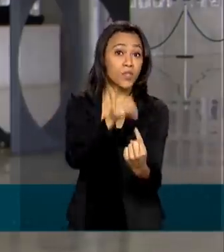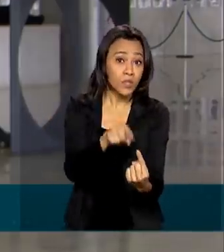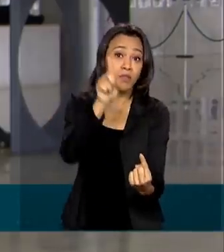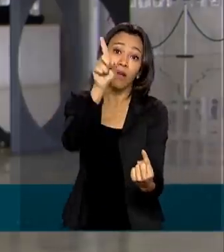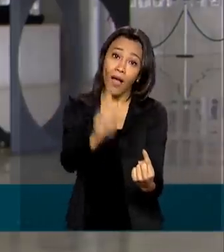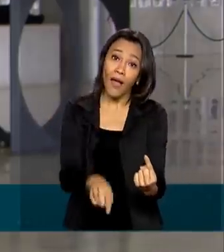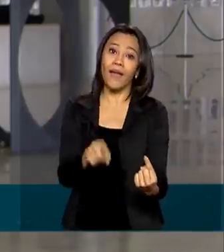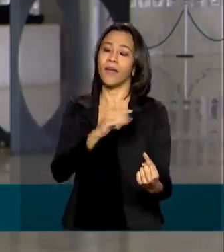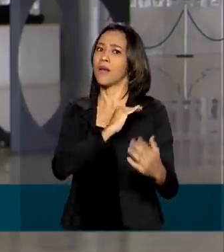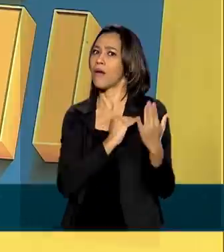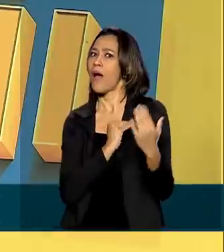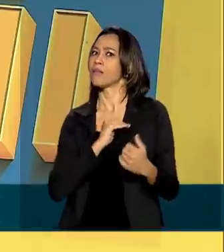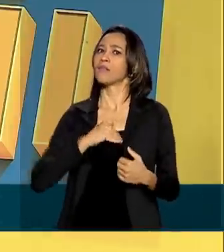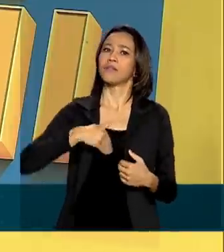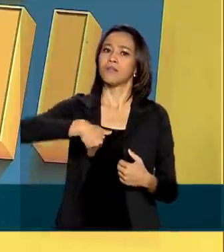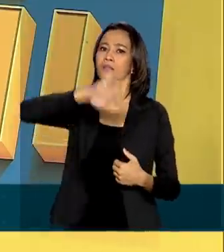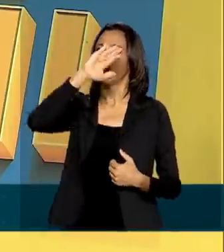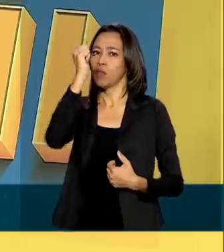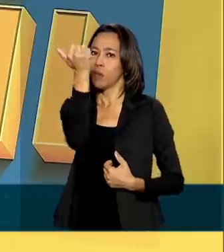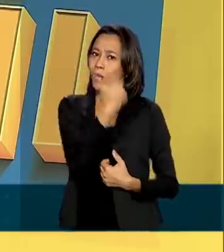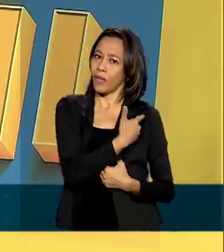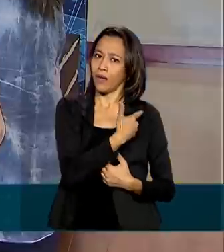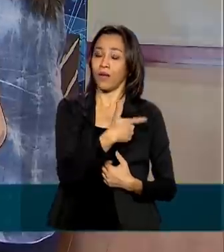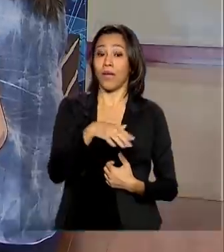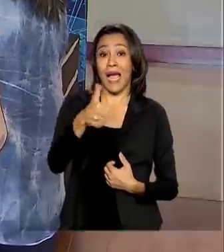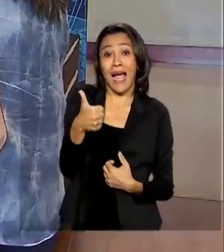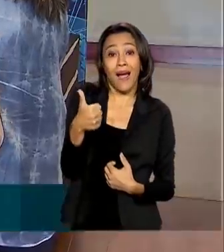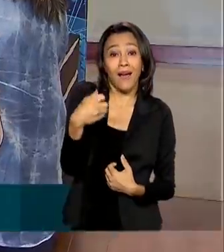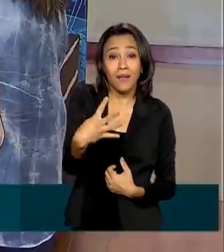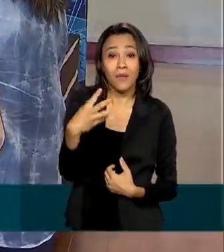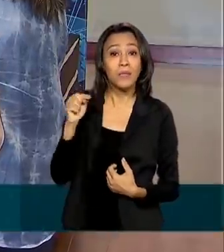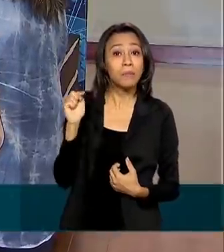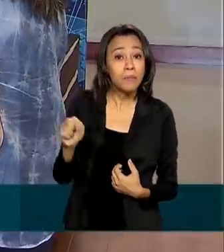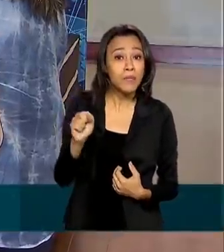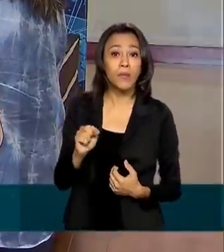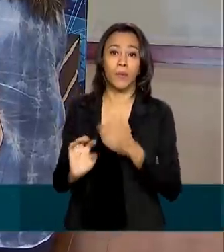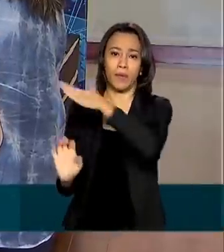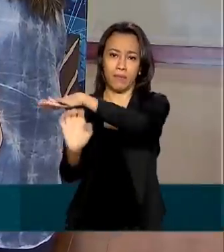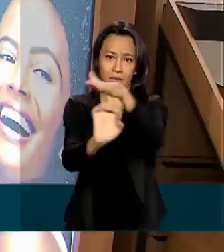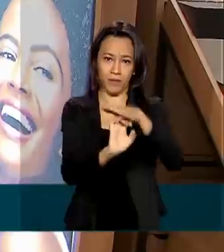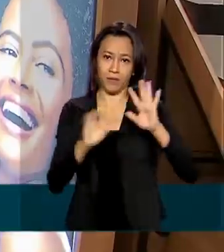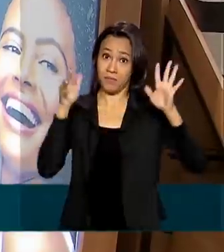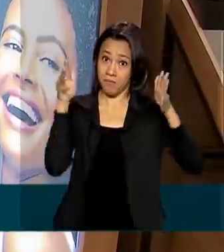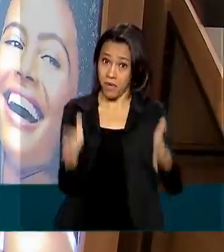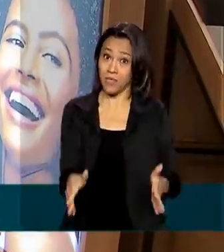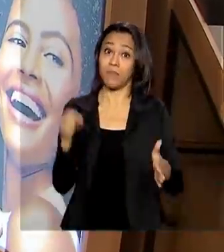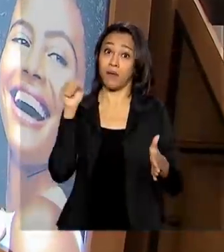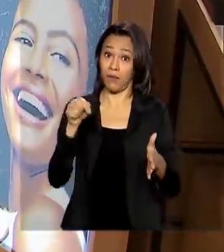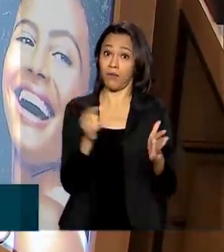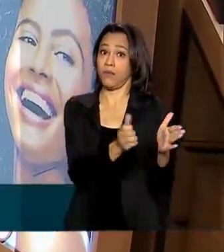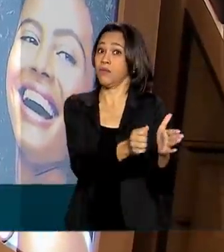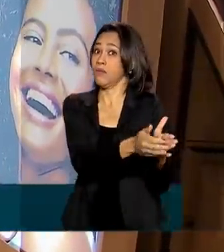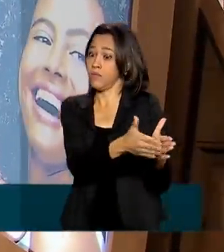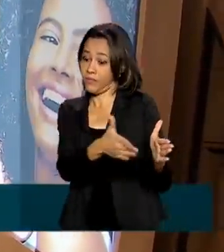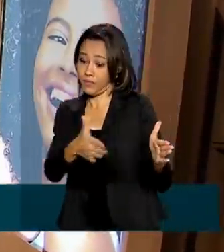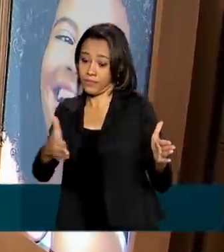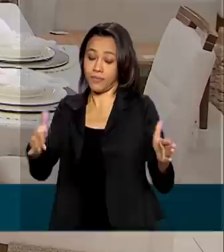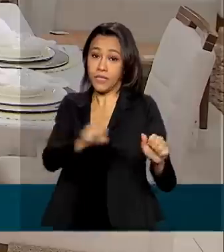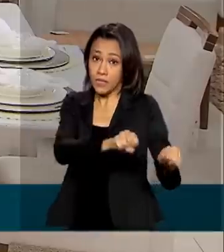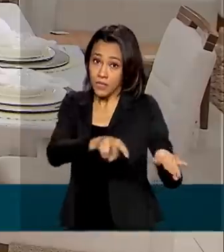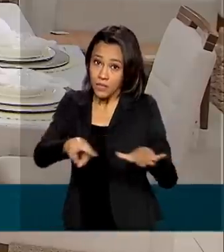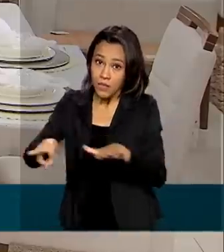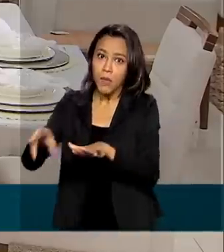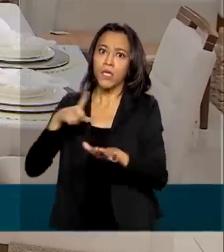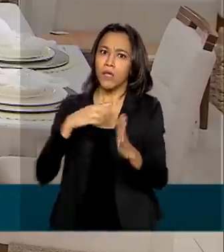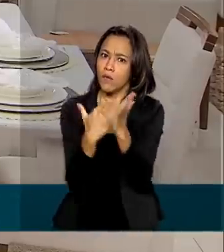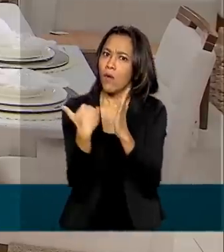números do ano passado, quando 14 mil empresas participaram dessa semana e também tiveram aumento de mais de